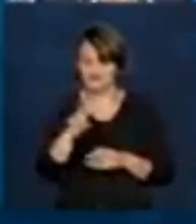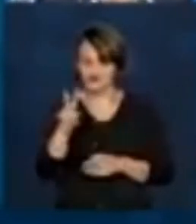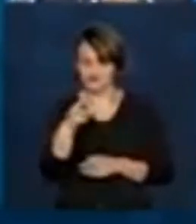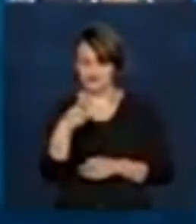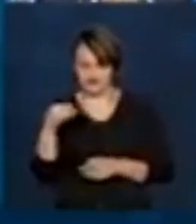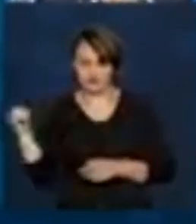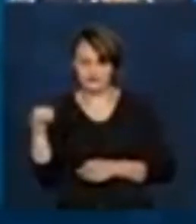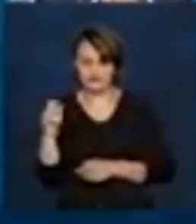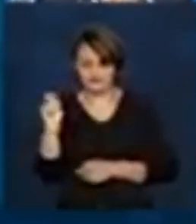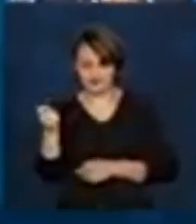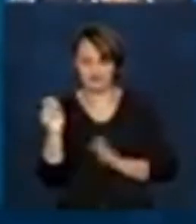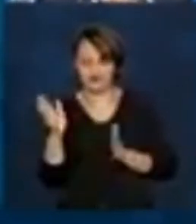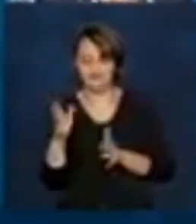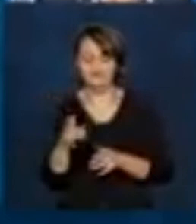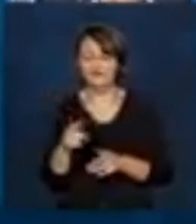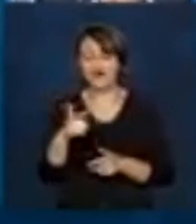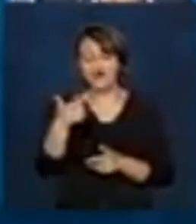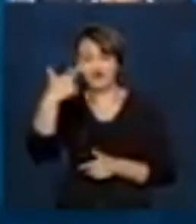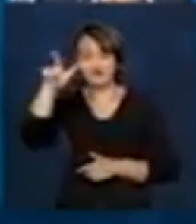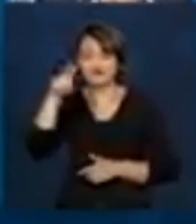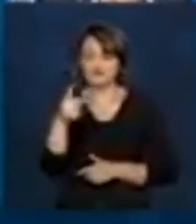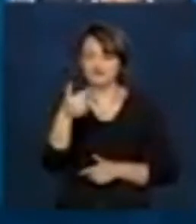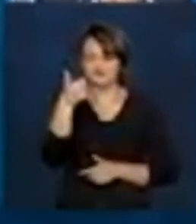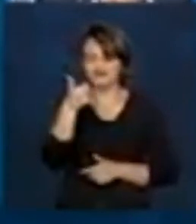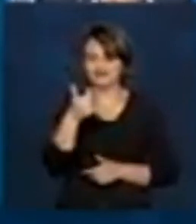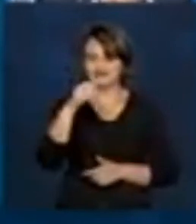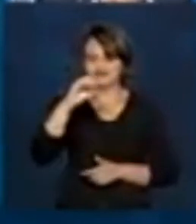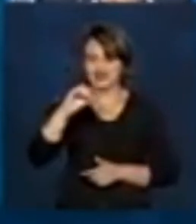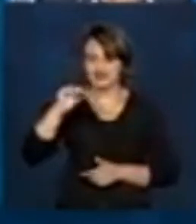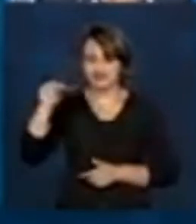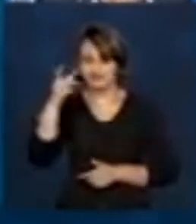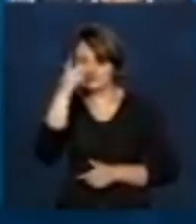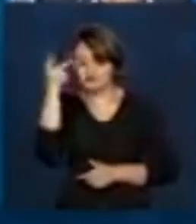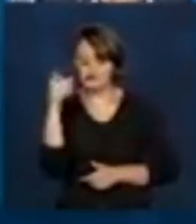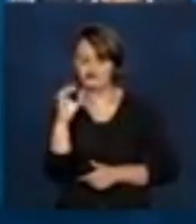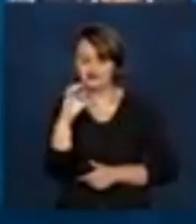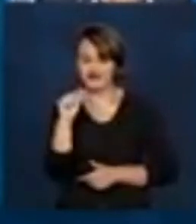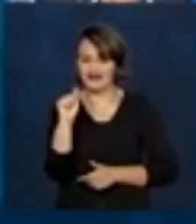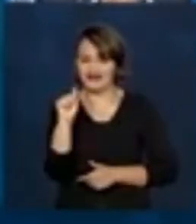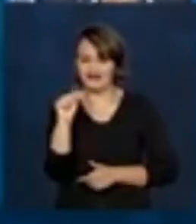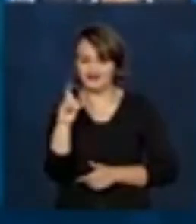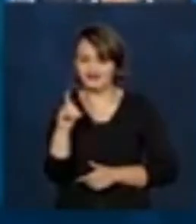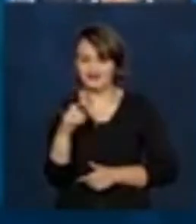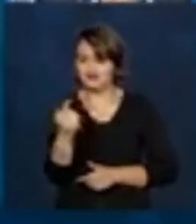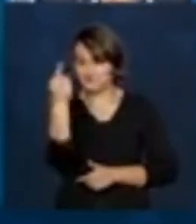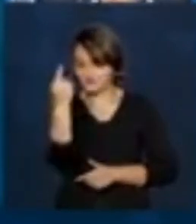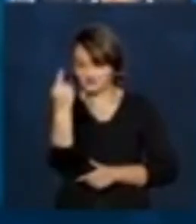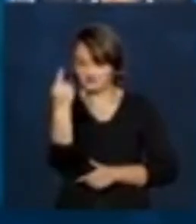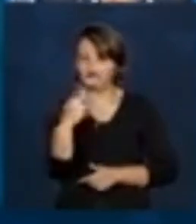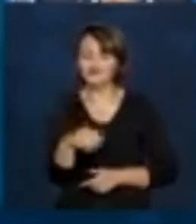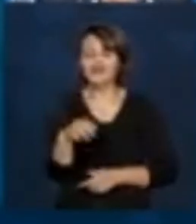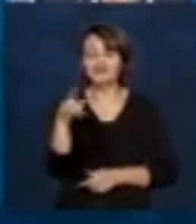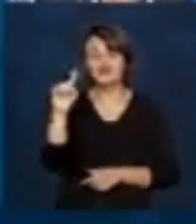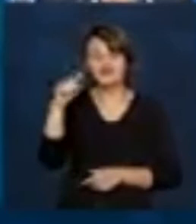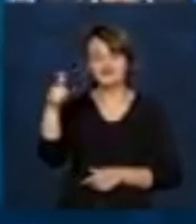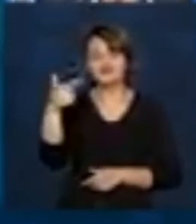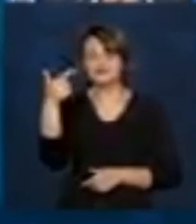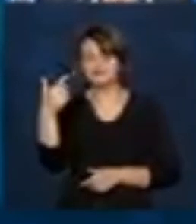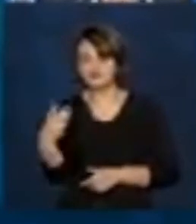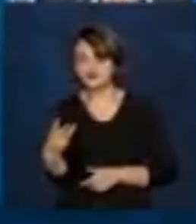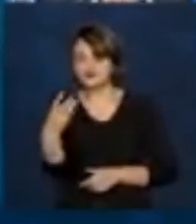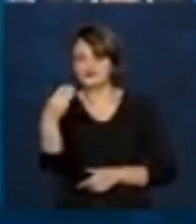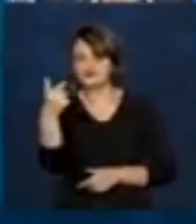10,5 milhões do Cade Único, e 37,5 do